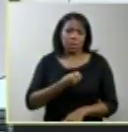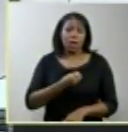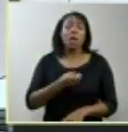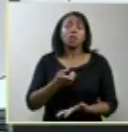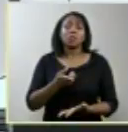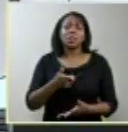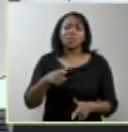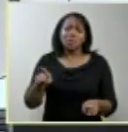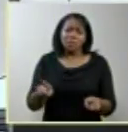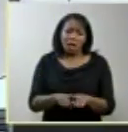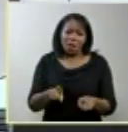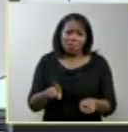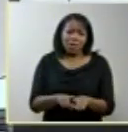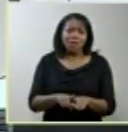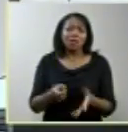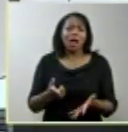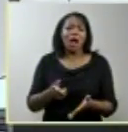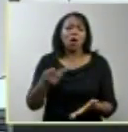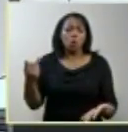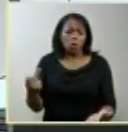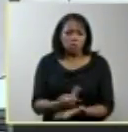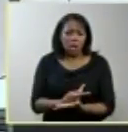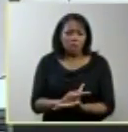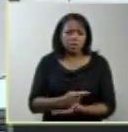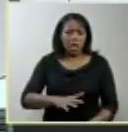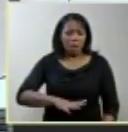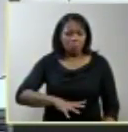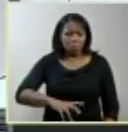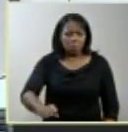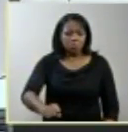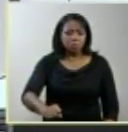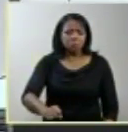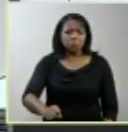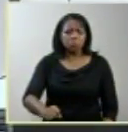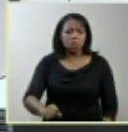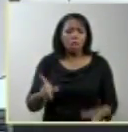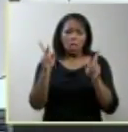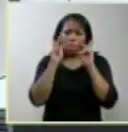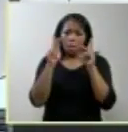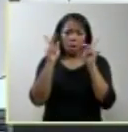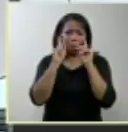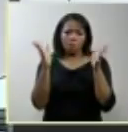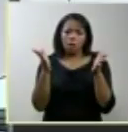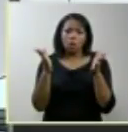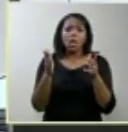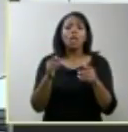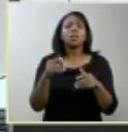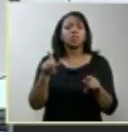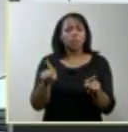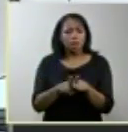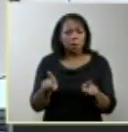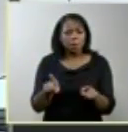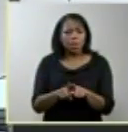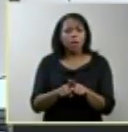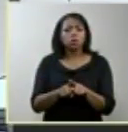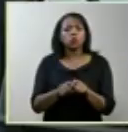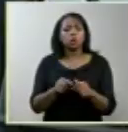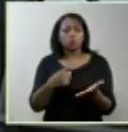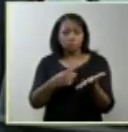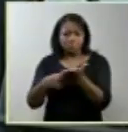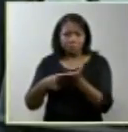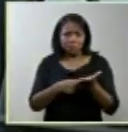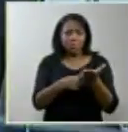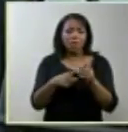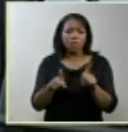tradicionais de aborto voluntário não há essa proximidade simbólica e social entre a decisão pelo aborto e o